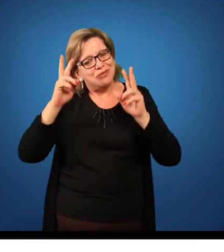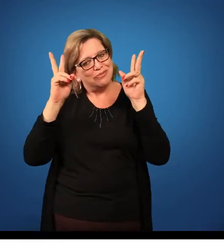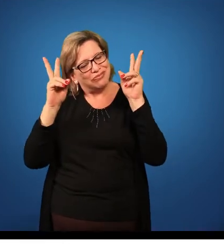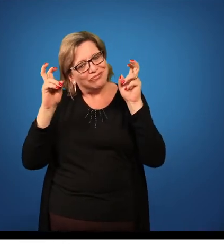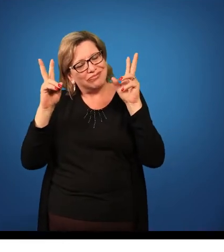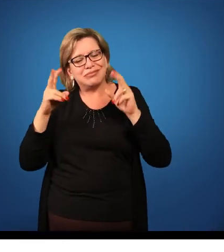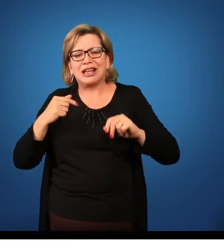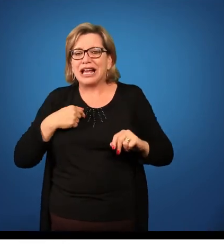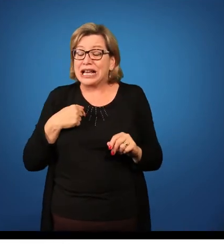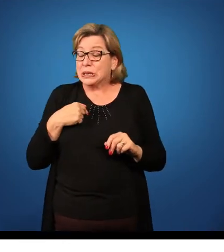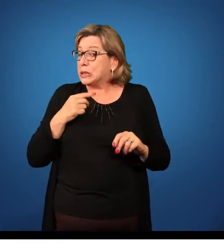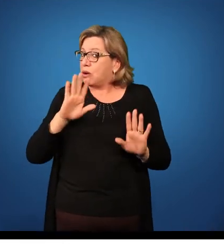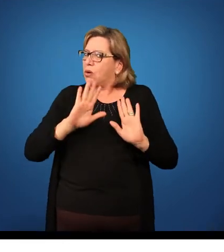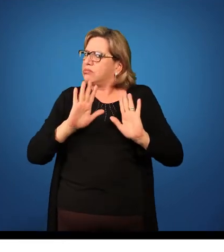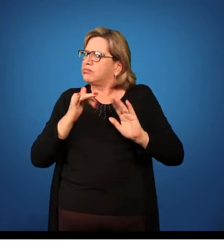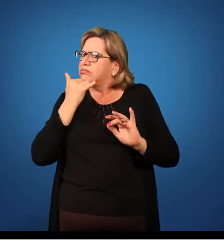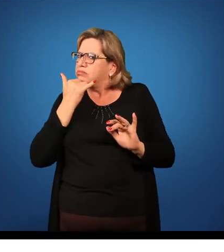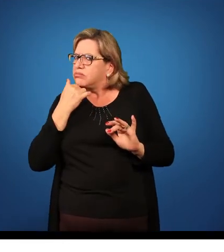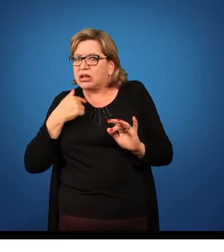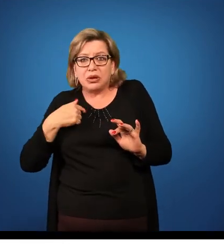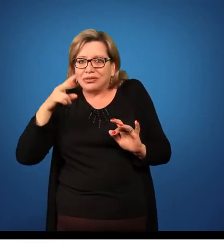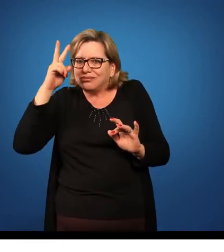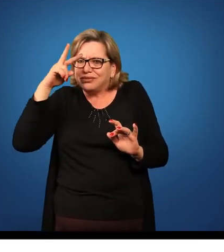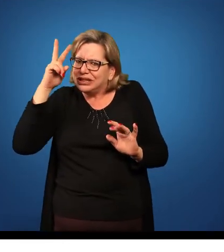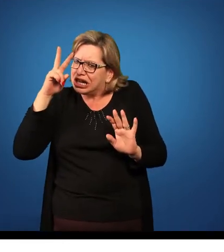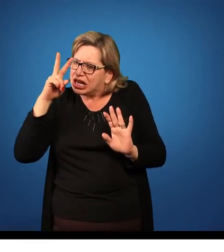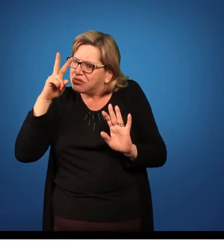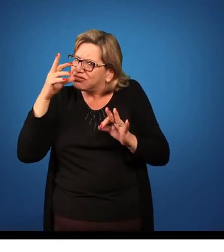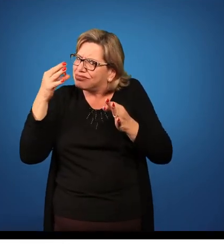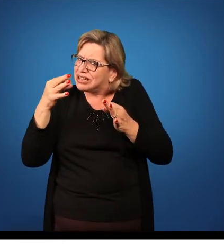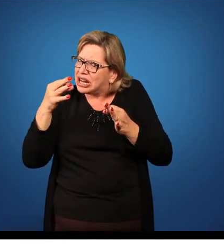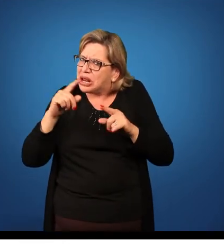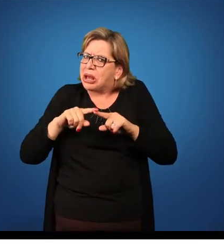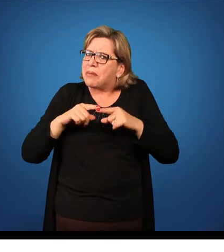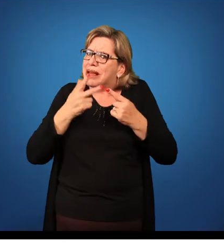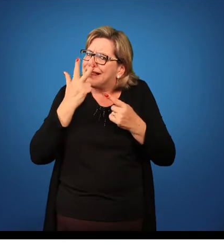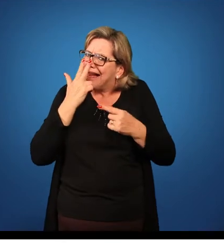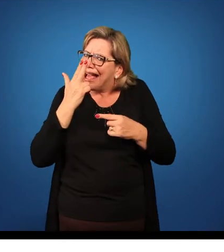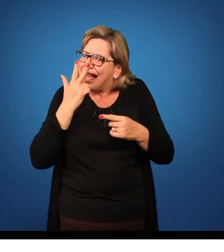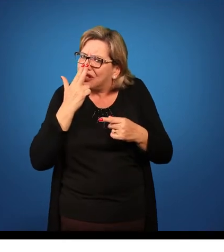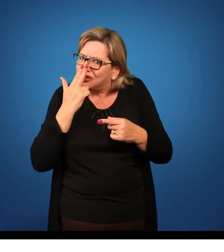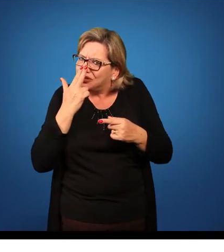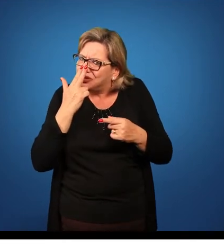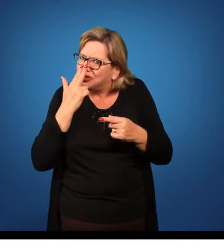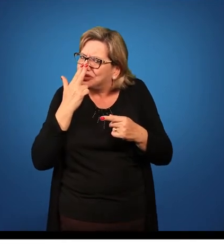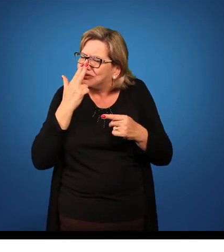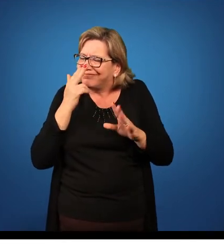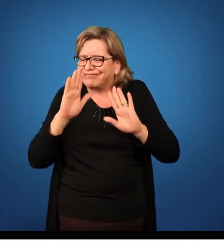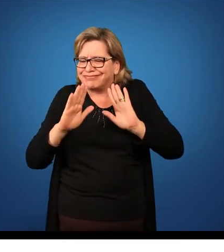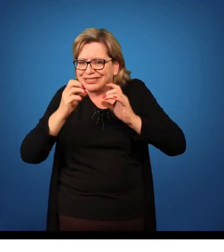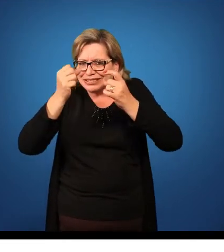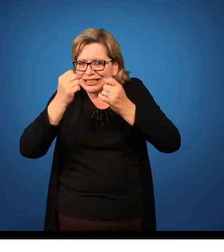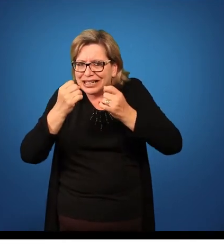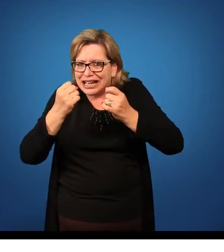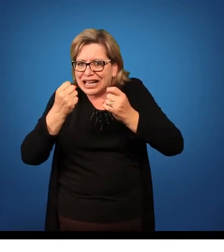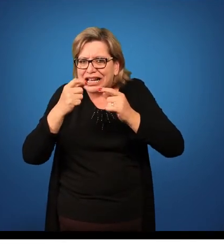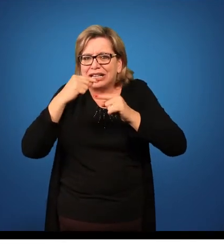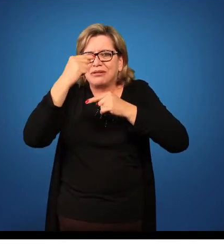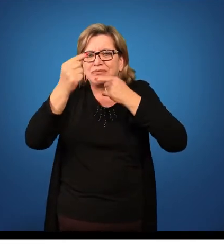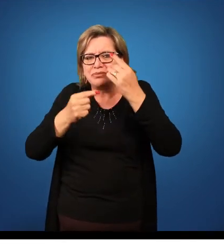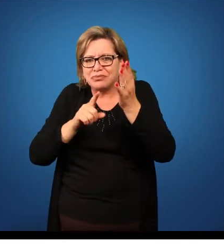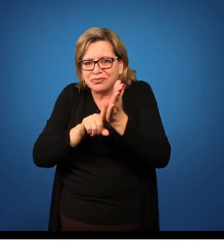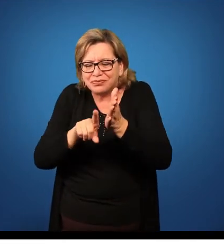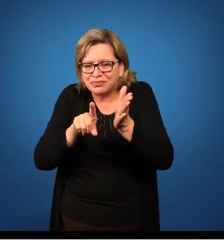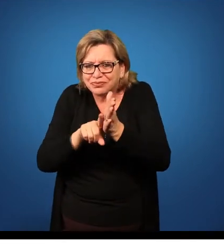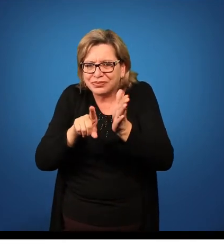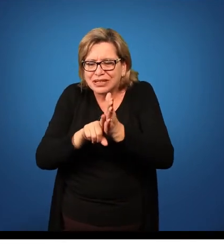não lembro muito bem, não tenho certeza, mas eu acho que é assim, mas eu vou pesquisar e na próxima aula eu te respondo. E se você não